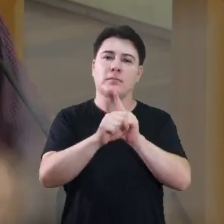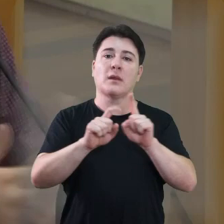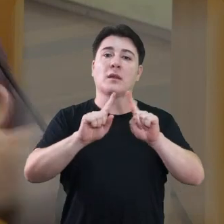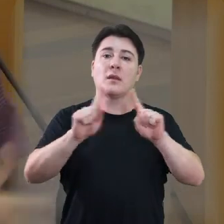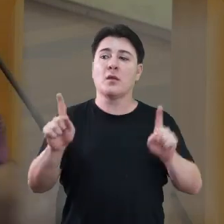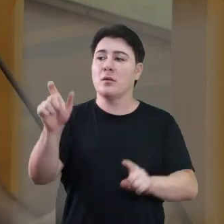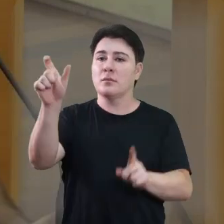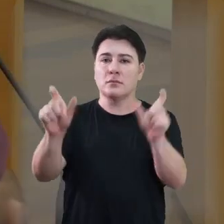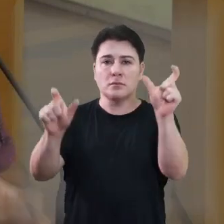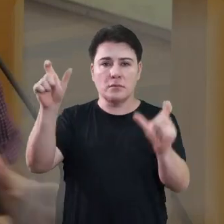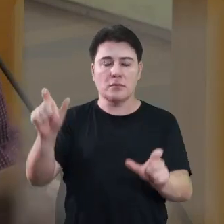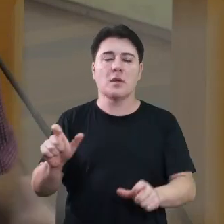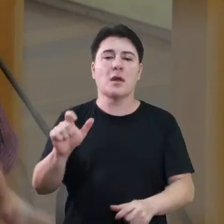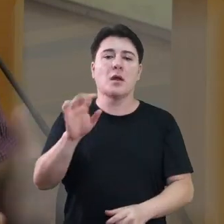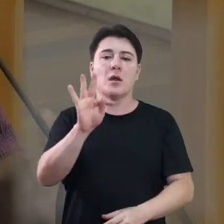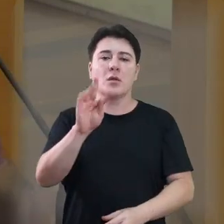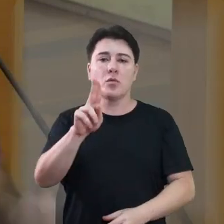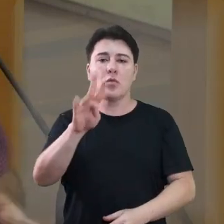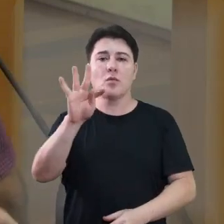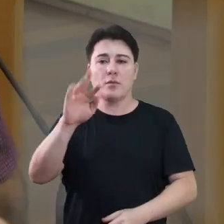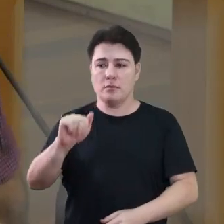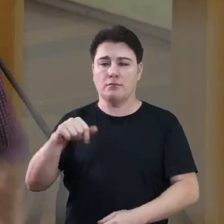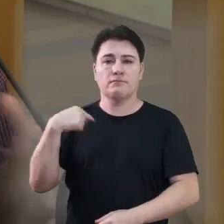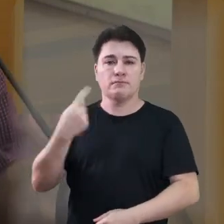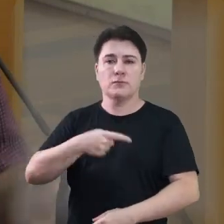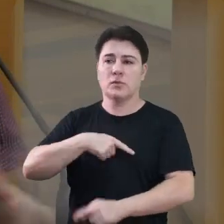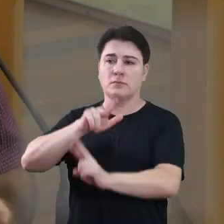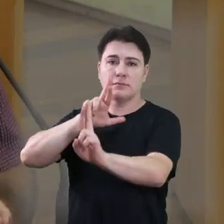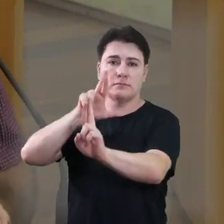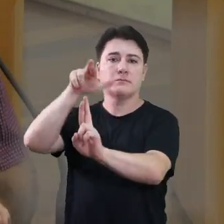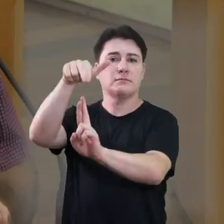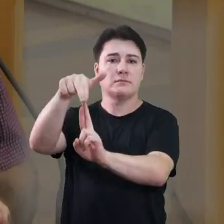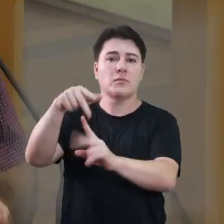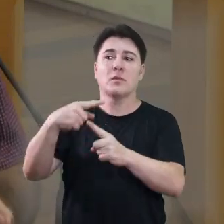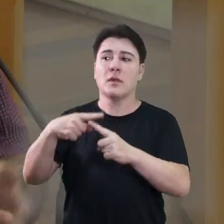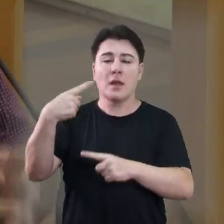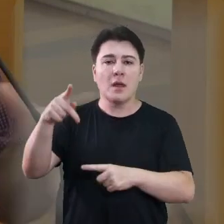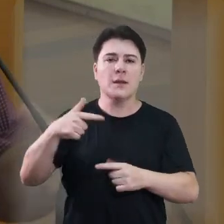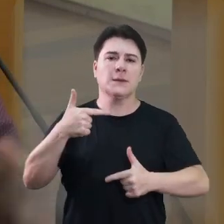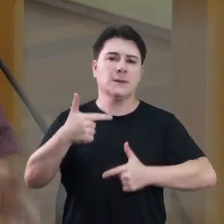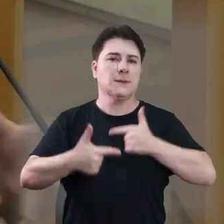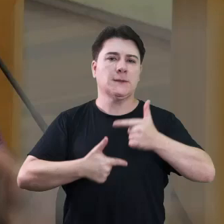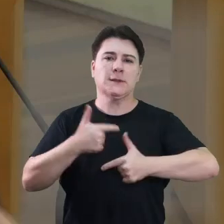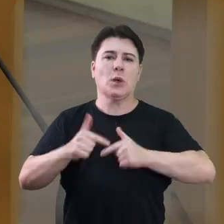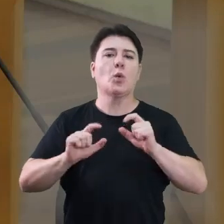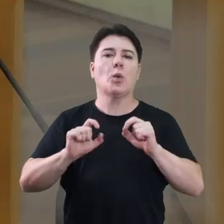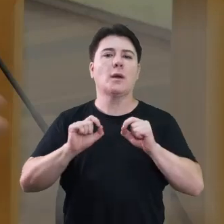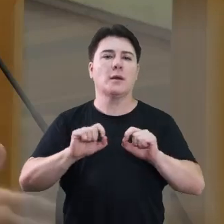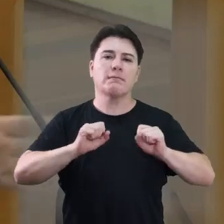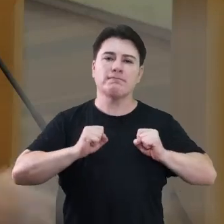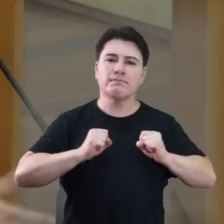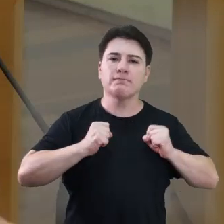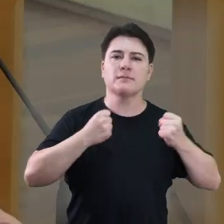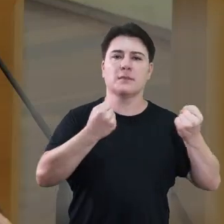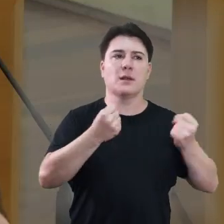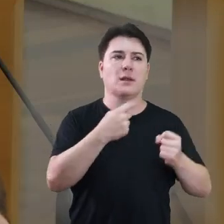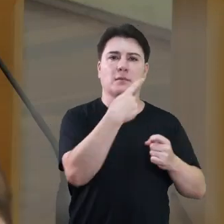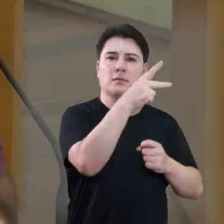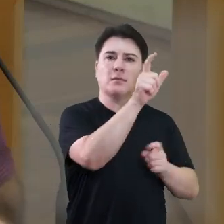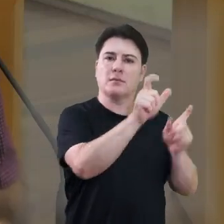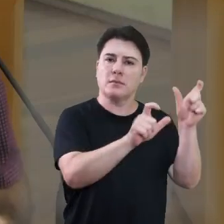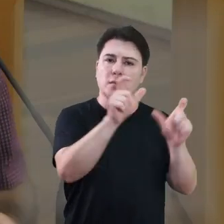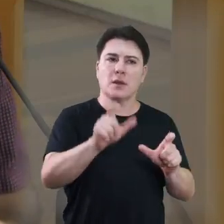a gente tem como referência pessoas como a Tuta, que deram seus últimos suspiros em defesa